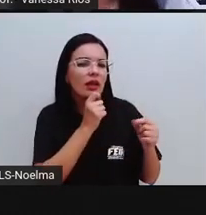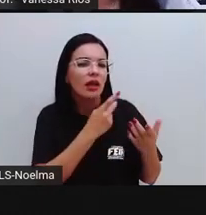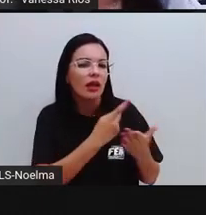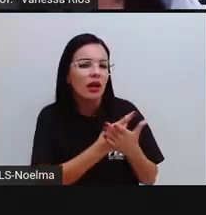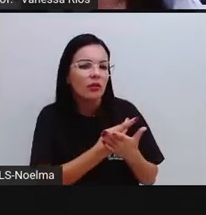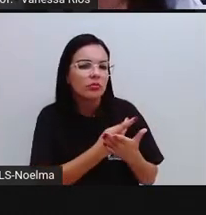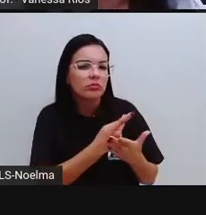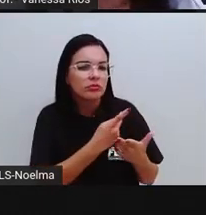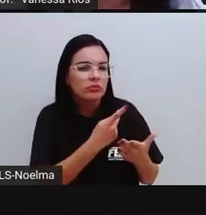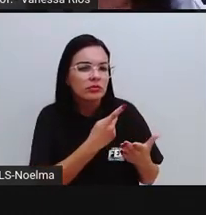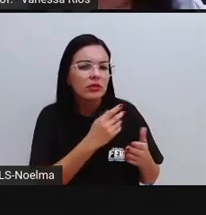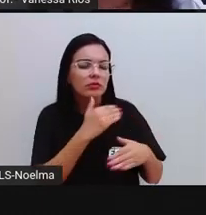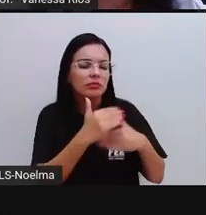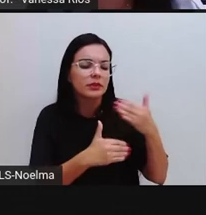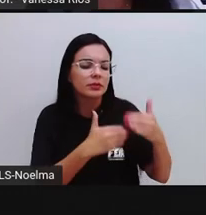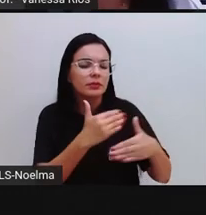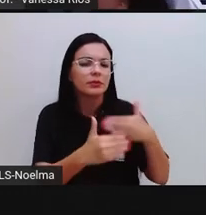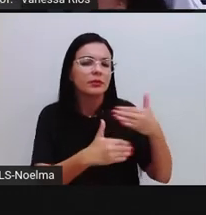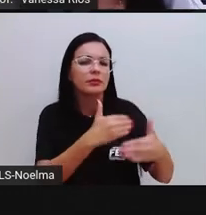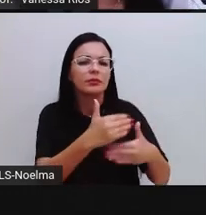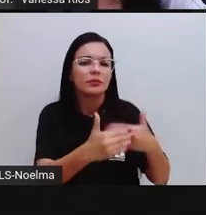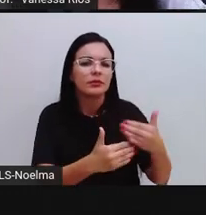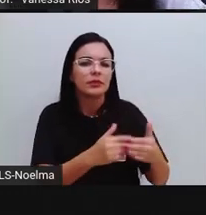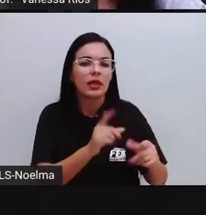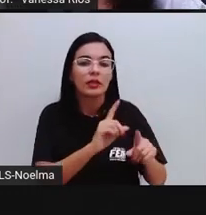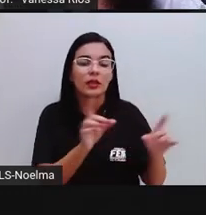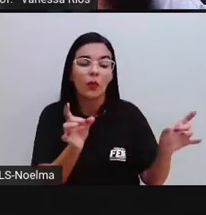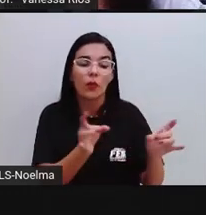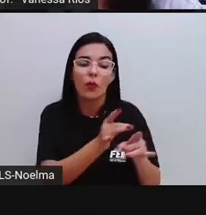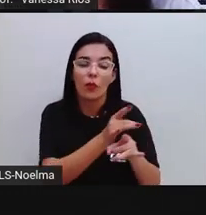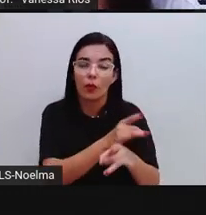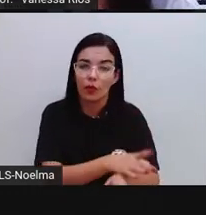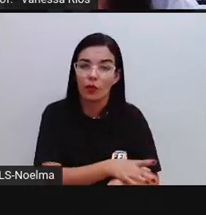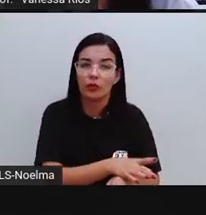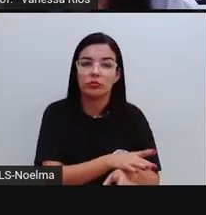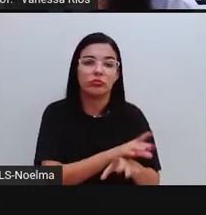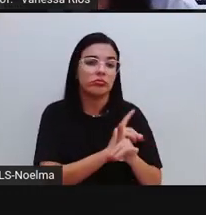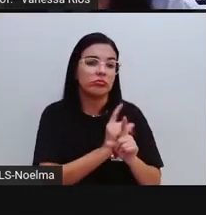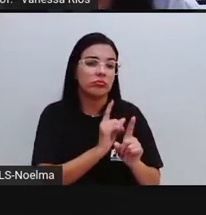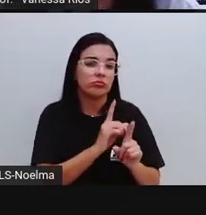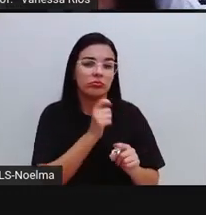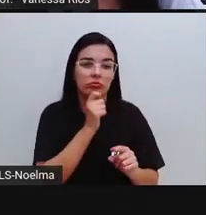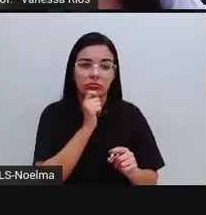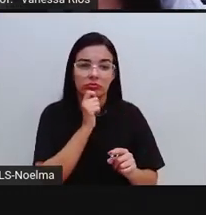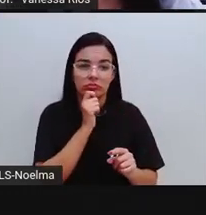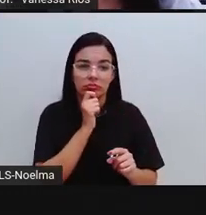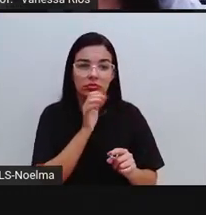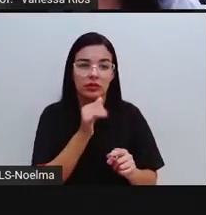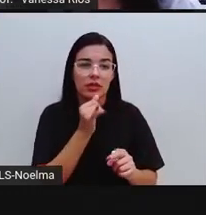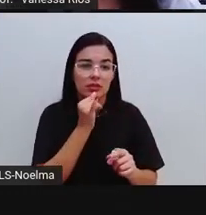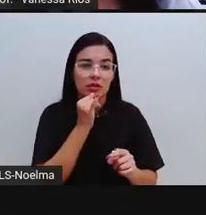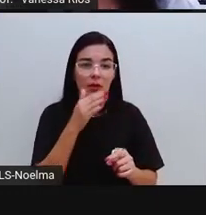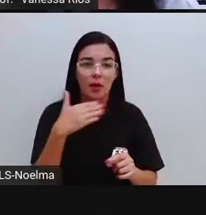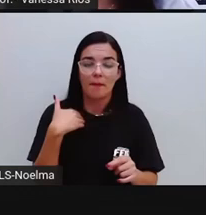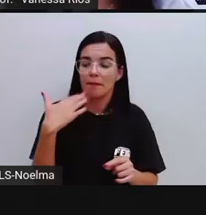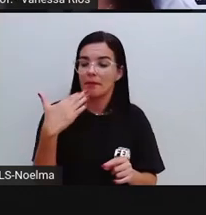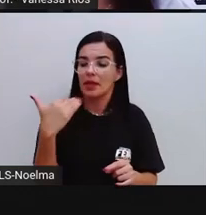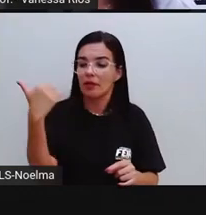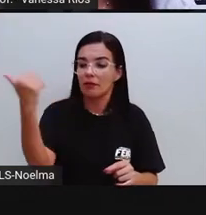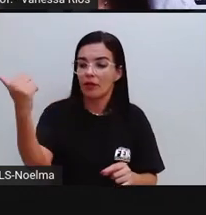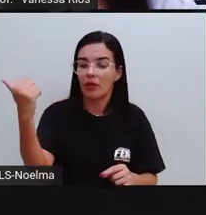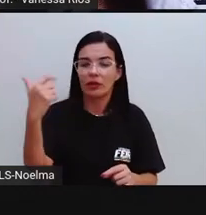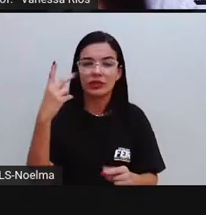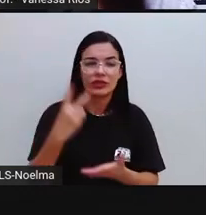com uma determinada frequência no passado e que não foi completamente finalizada. Exemplo aí, minha